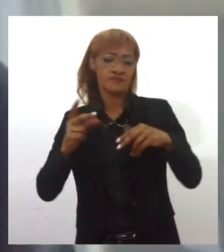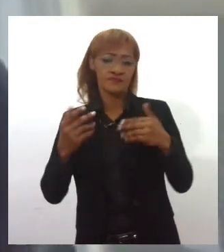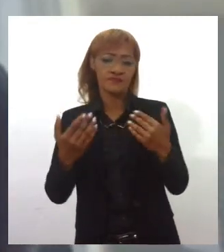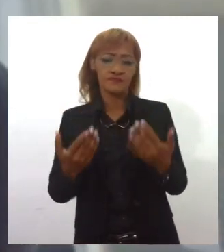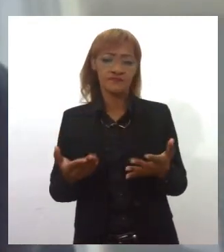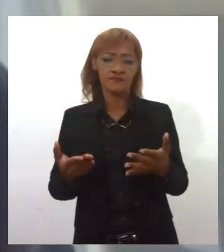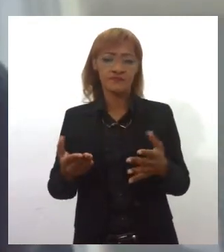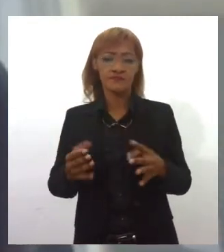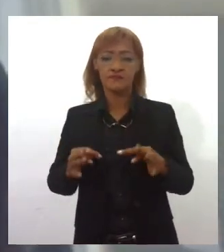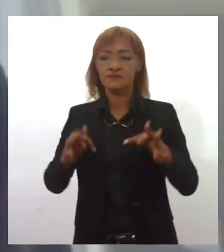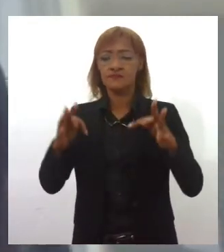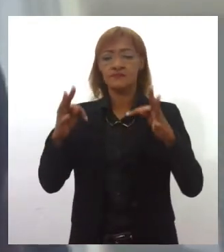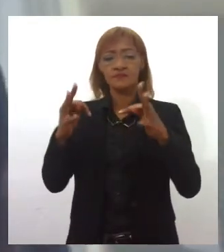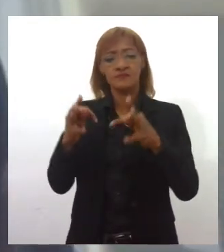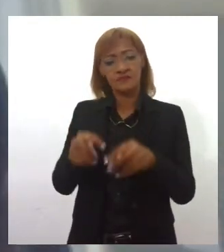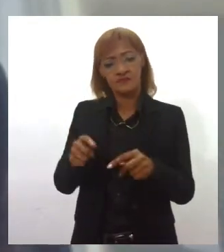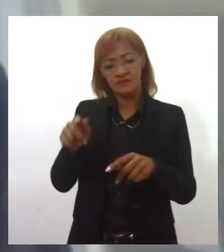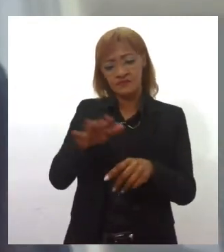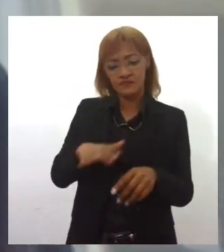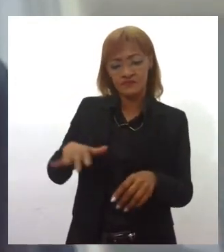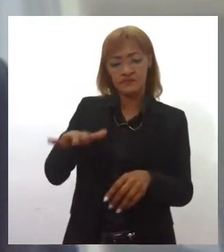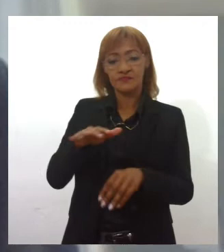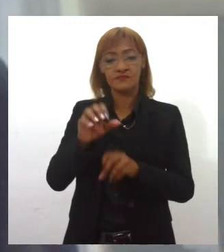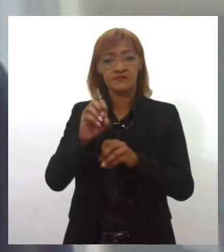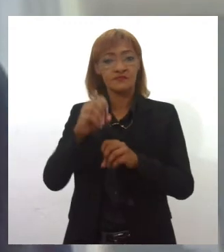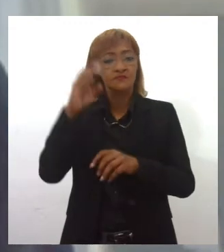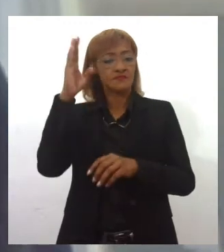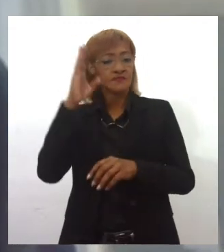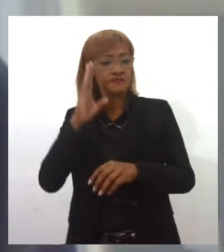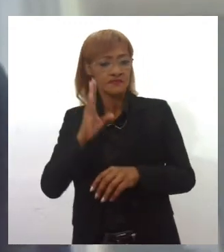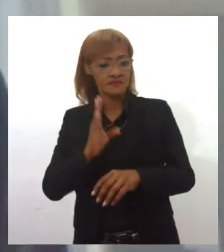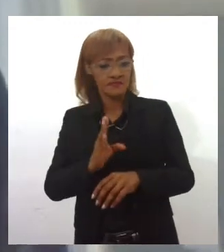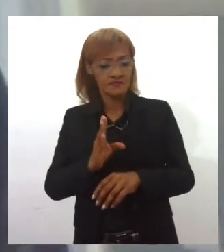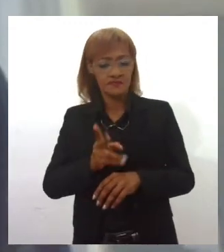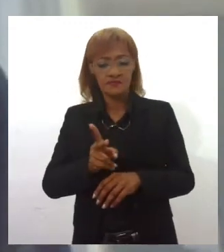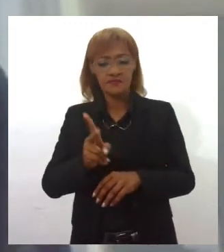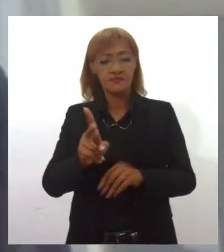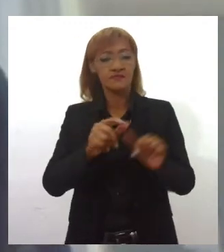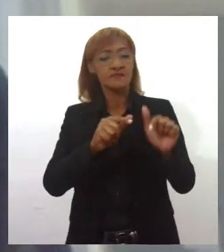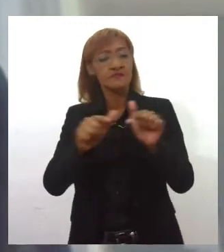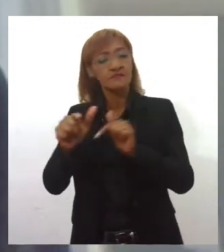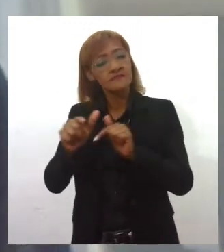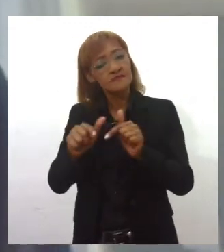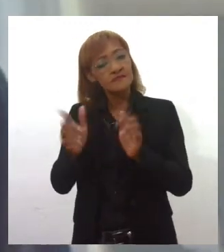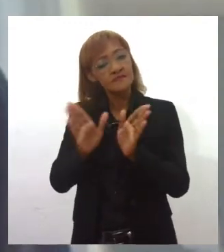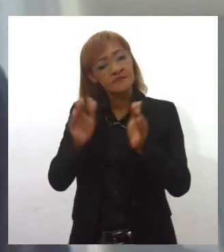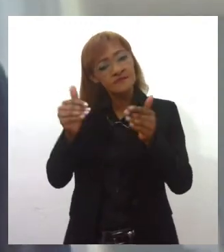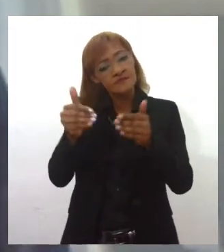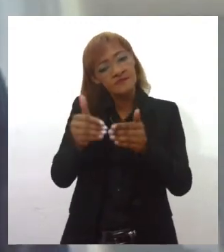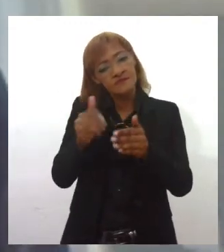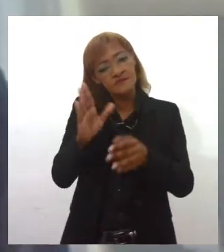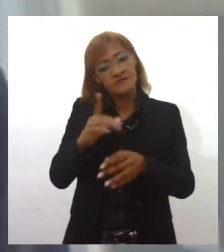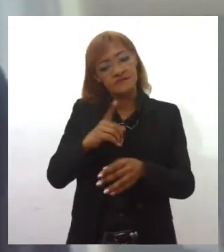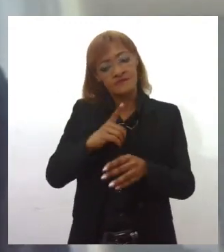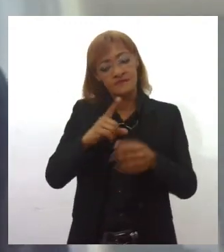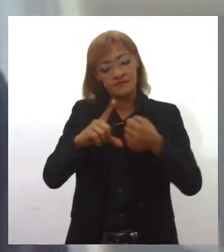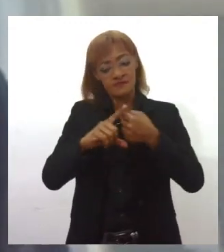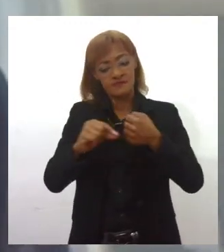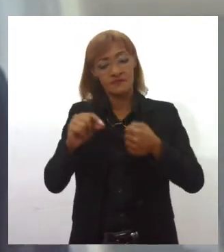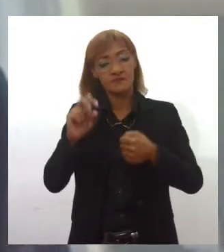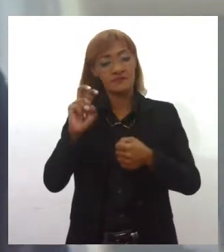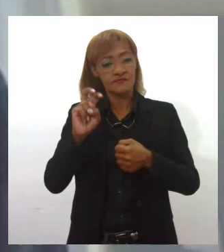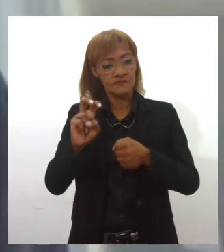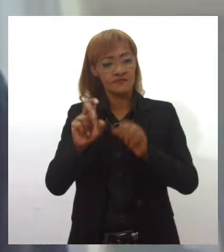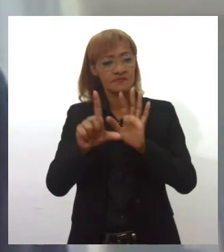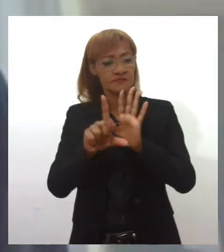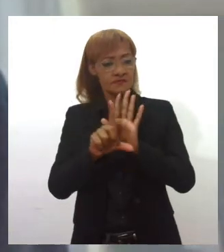conjunto de todos aqueles que fazem a educação brasileira funcionarem, né? Uma vez que o fórum está inserido no artigo 5º da Lei